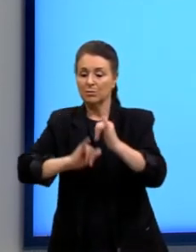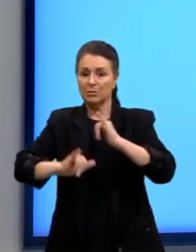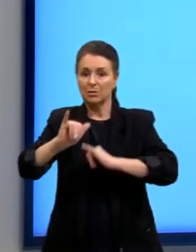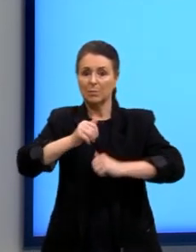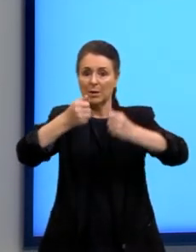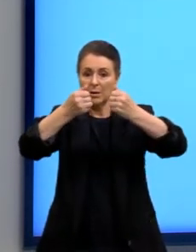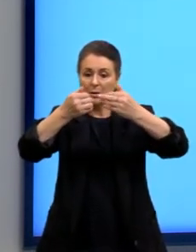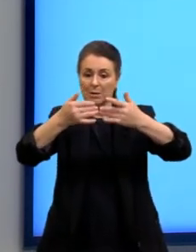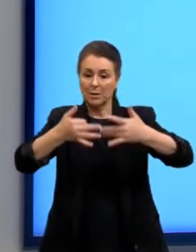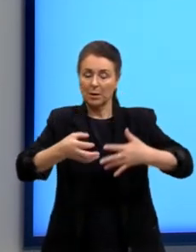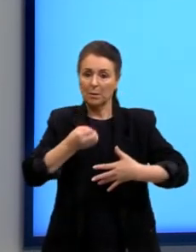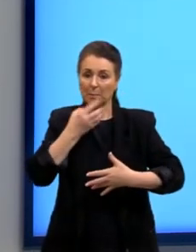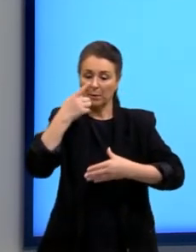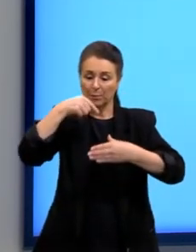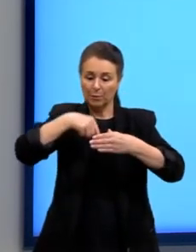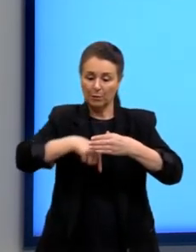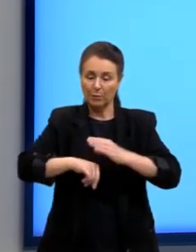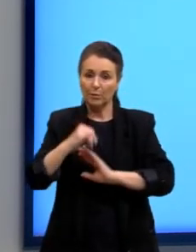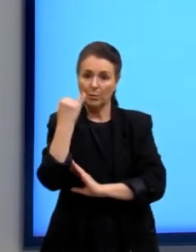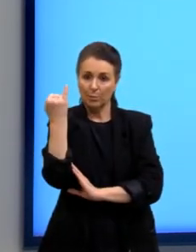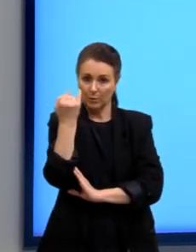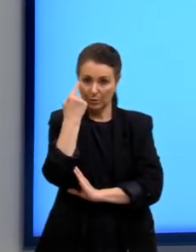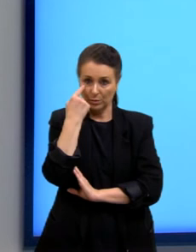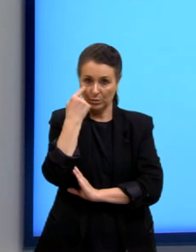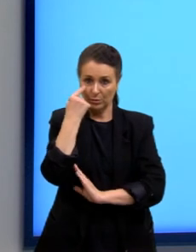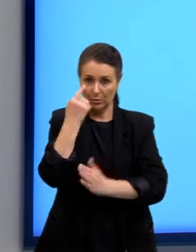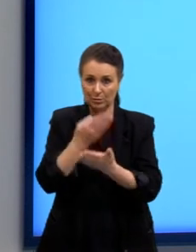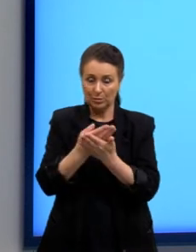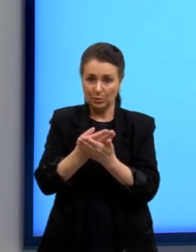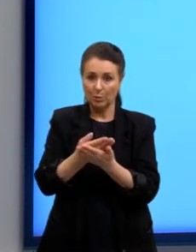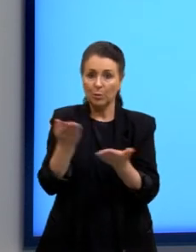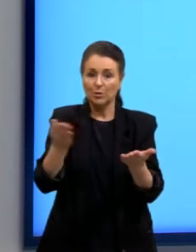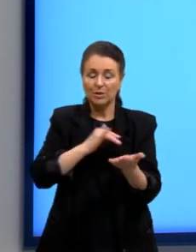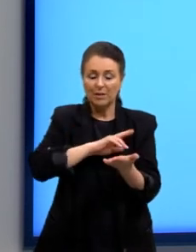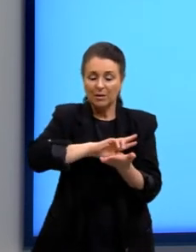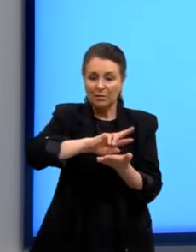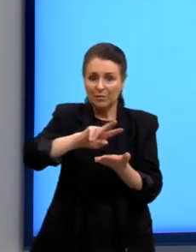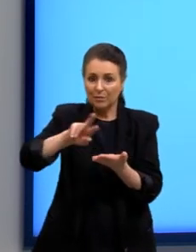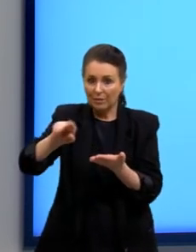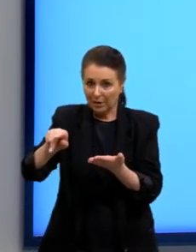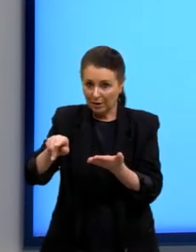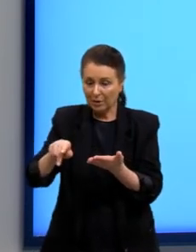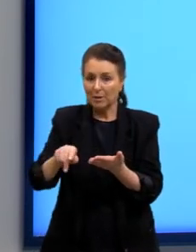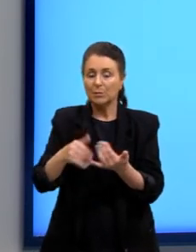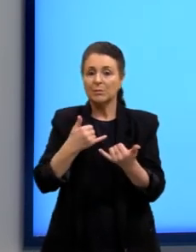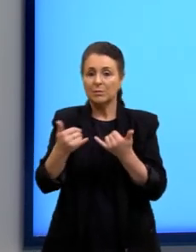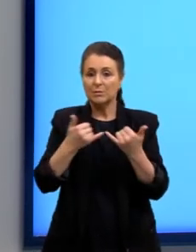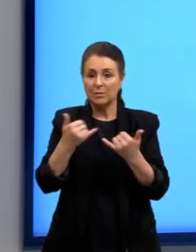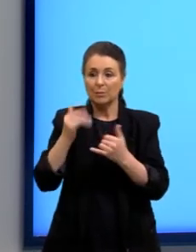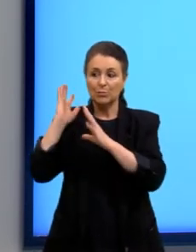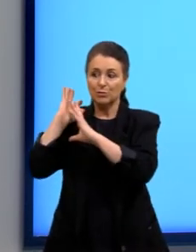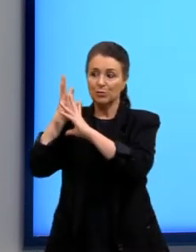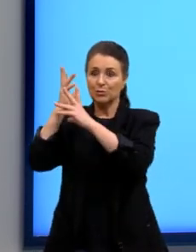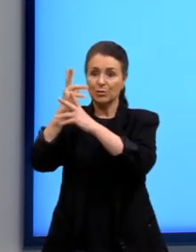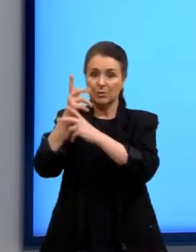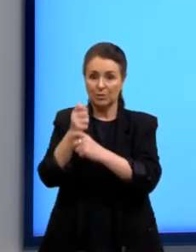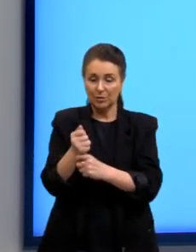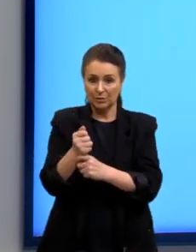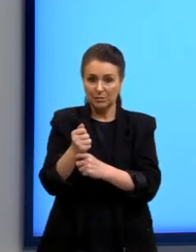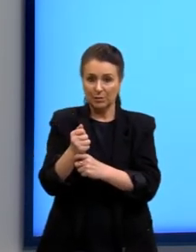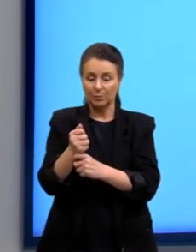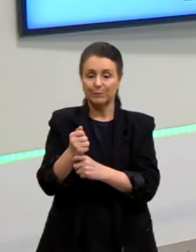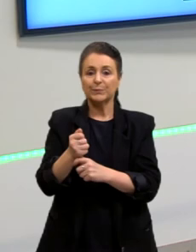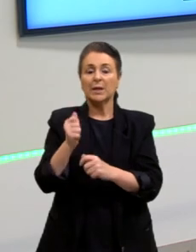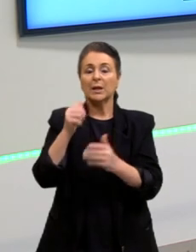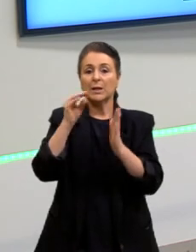importante dar uma olhadinha então hoje tem vários exemplos de revisão tá de conteúdo a gente quando chega